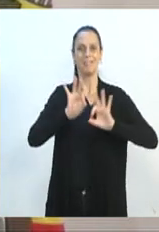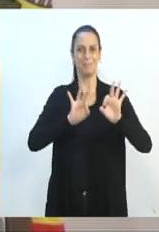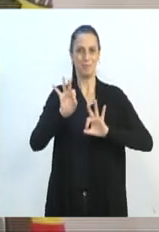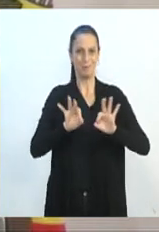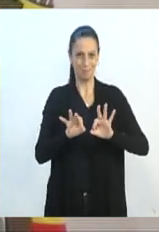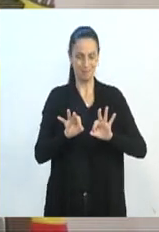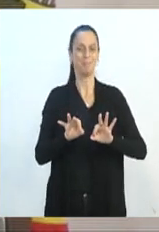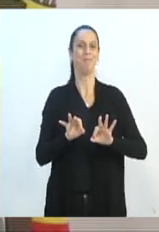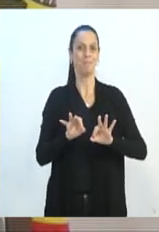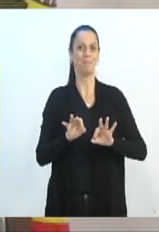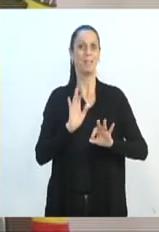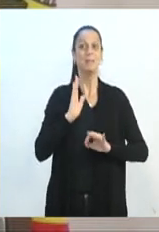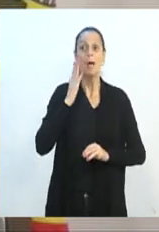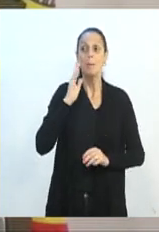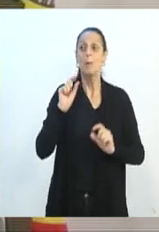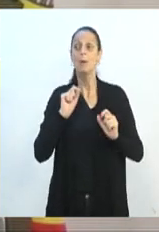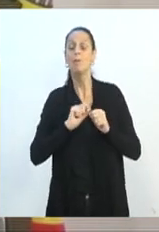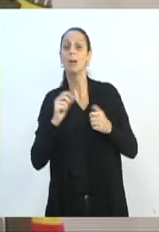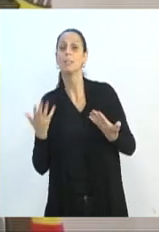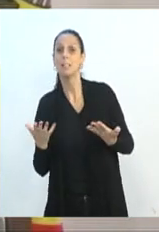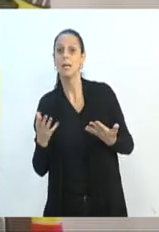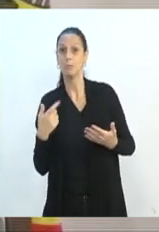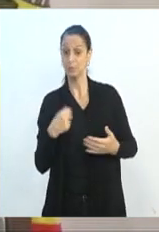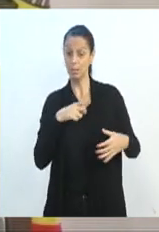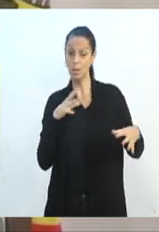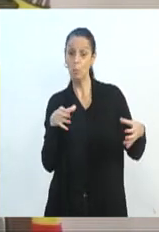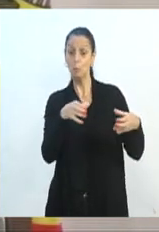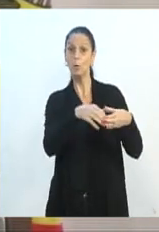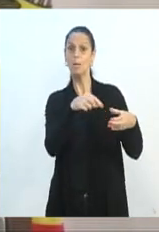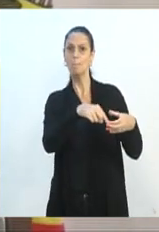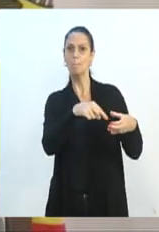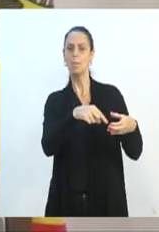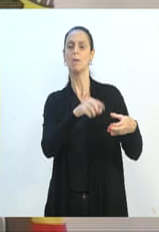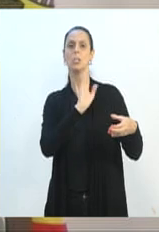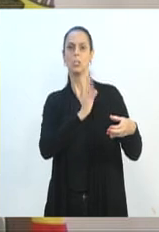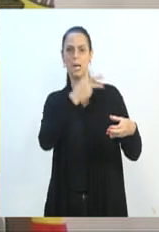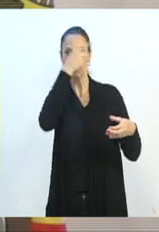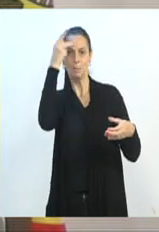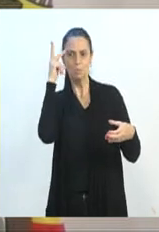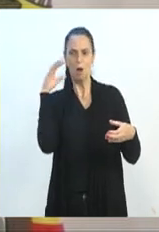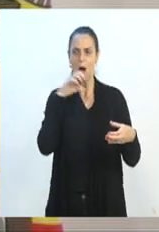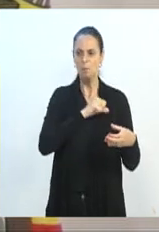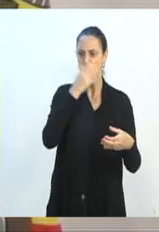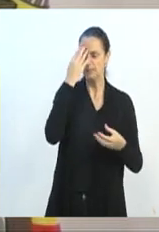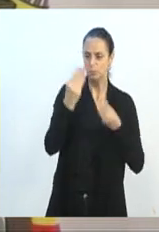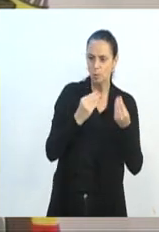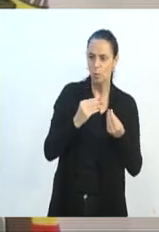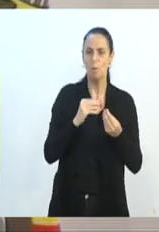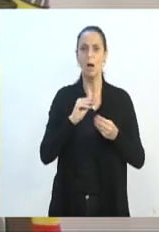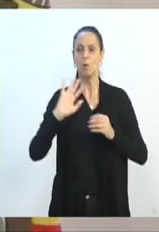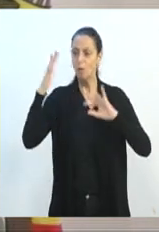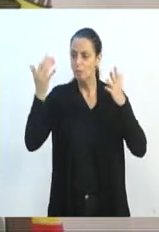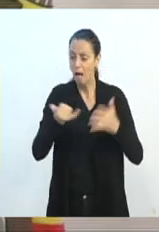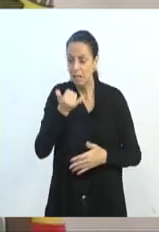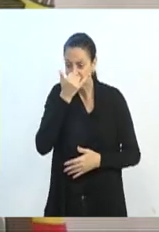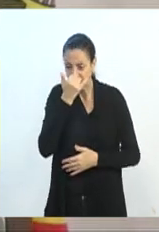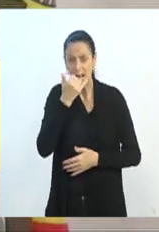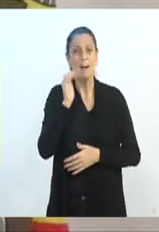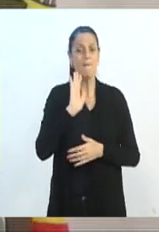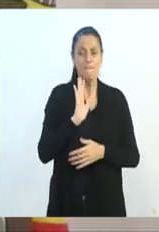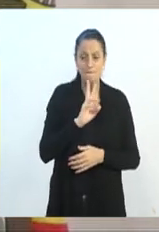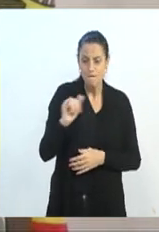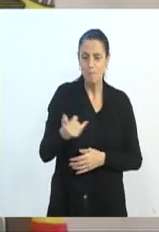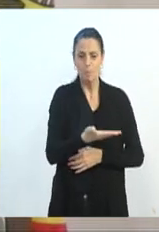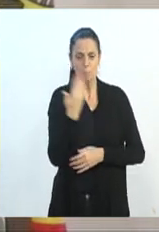mas também nos prepararmos com equipe rápida, pronta resposta de lados, obstruir as ruas, arrumar, enfim, fazer rapidamente para que